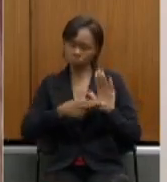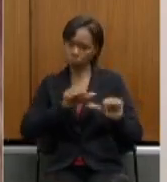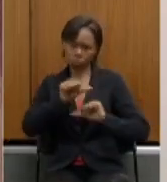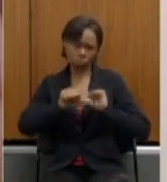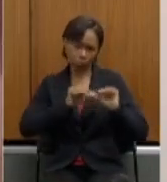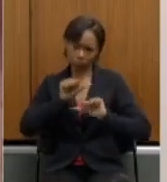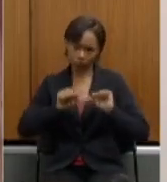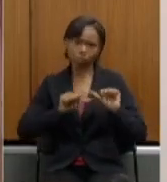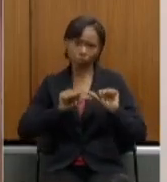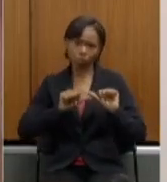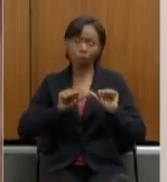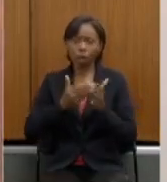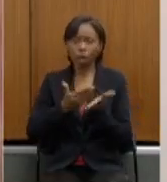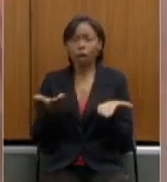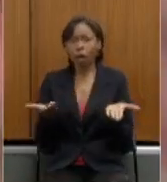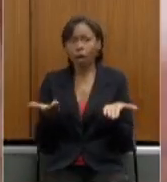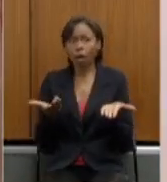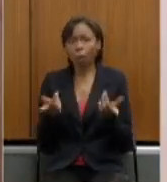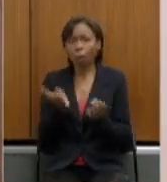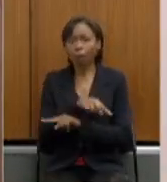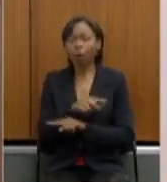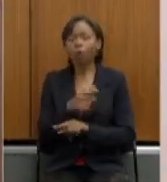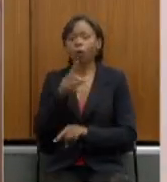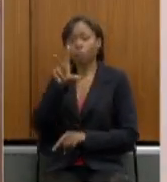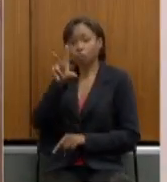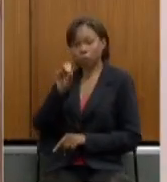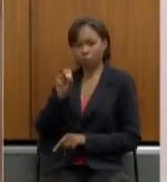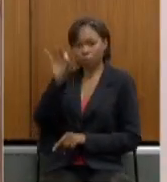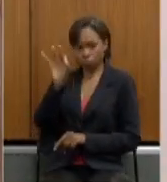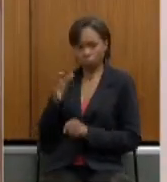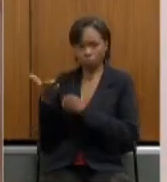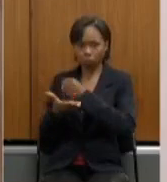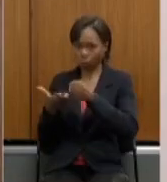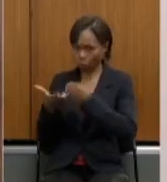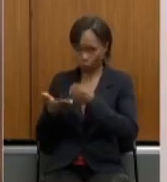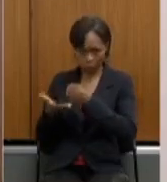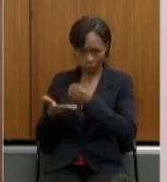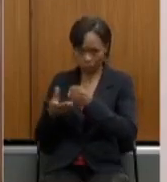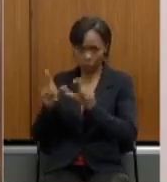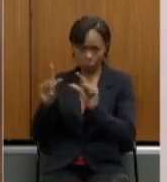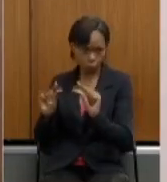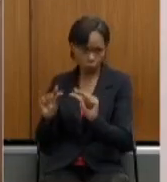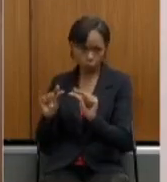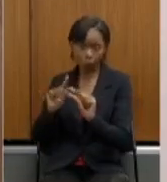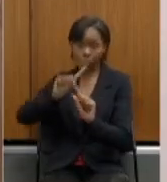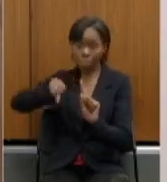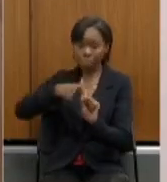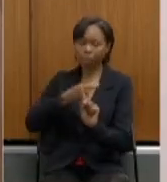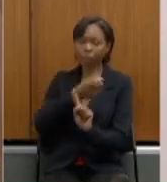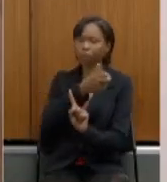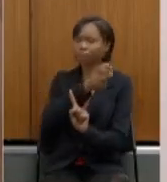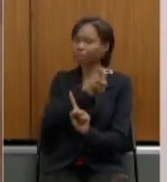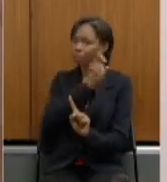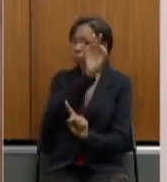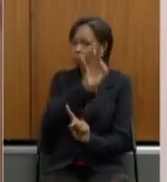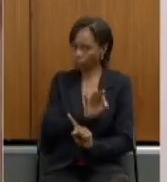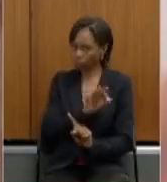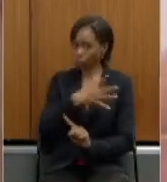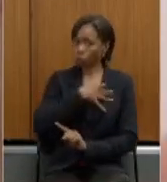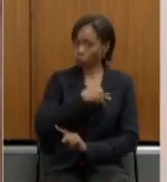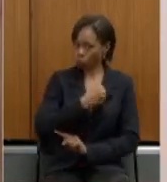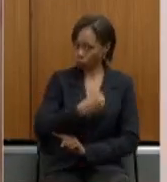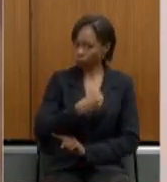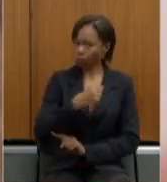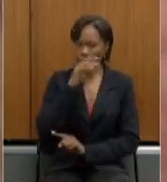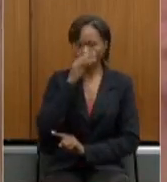o mínimo de 50% mais 15% por dependente vou dar um exemplo vamos dizer